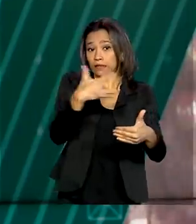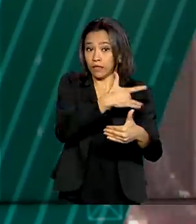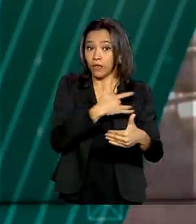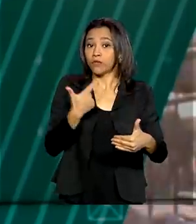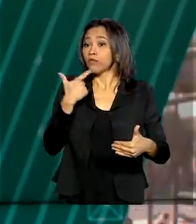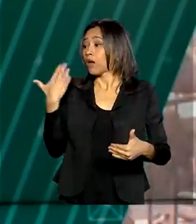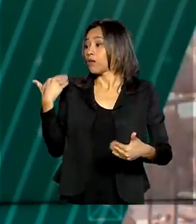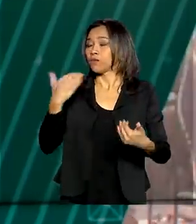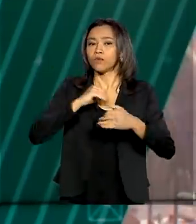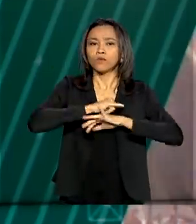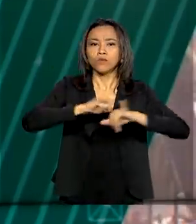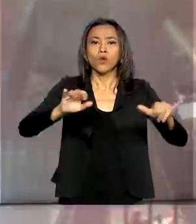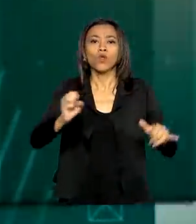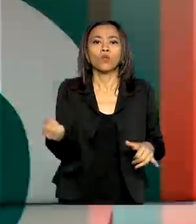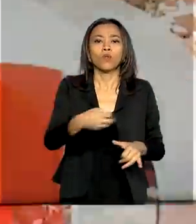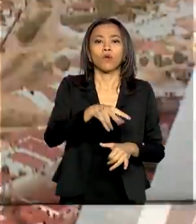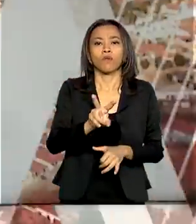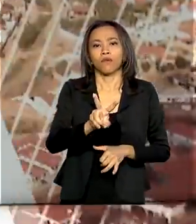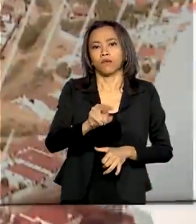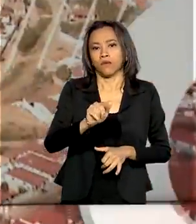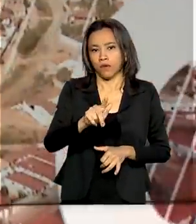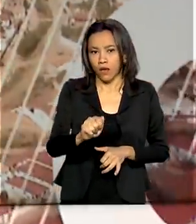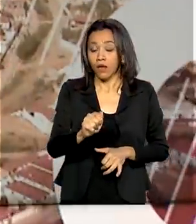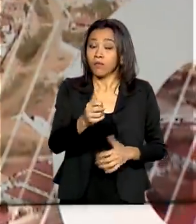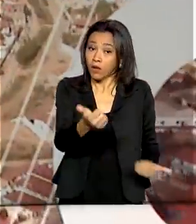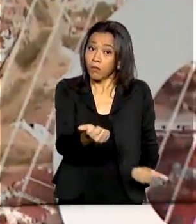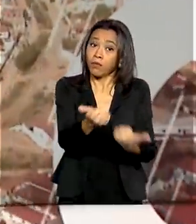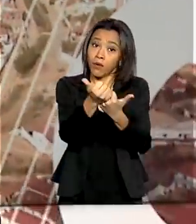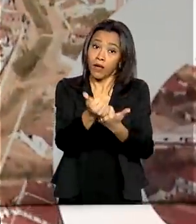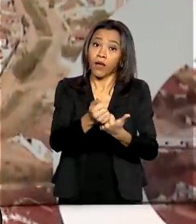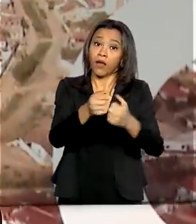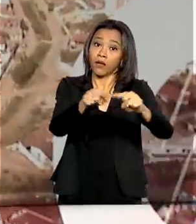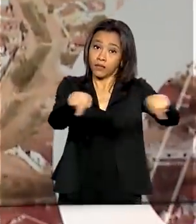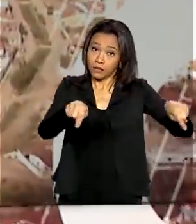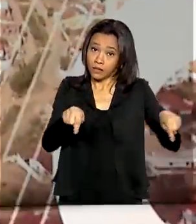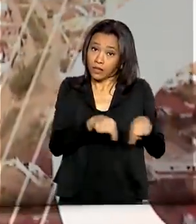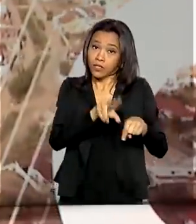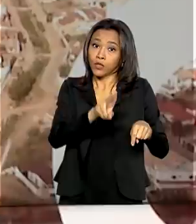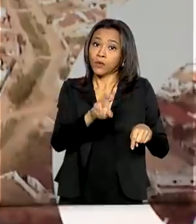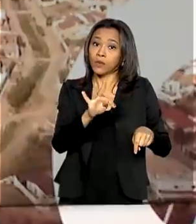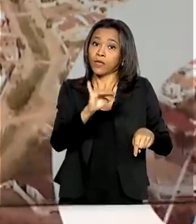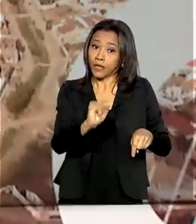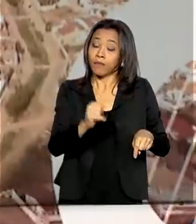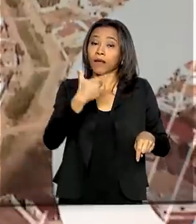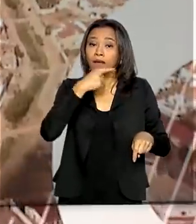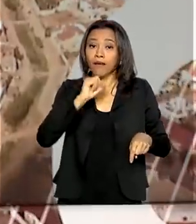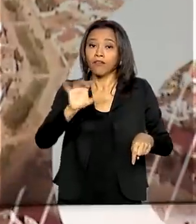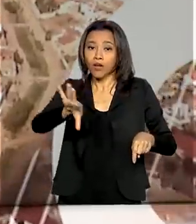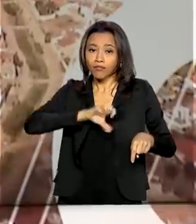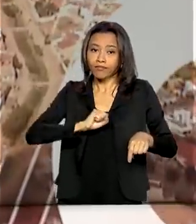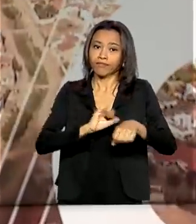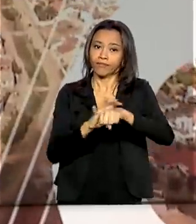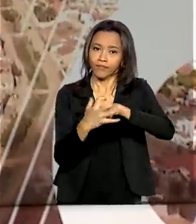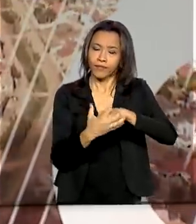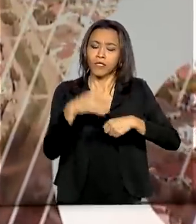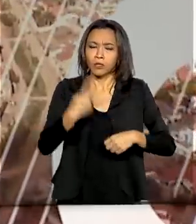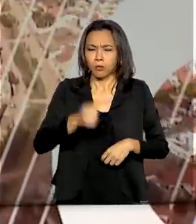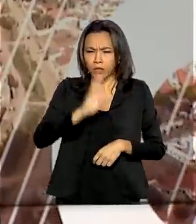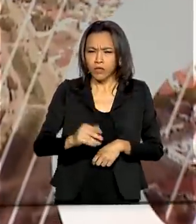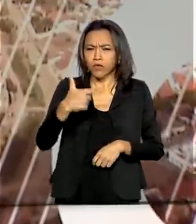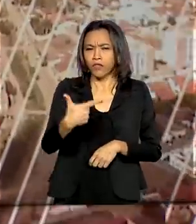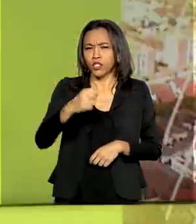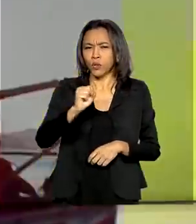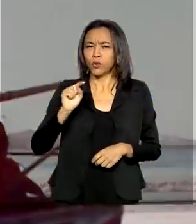novas vagas de UTI para atender pacientes com Covid-19. O Brasil registra mais de 28 mil casos da